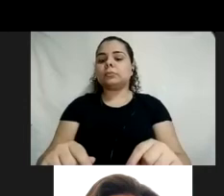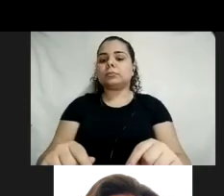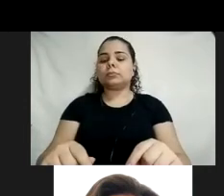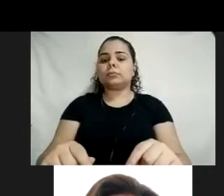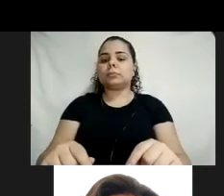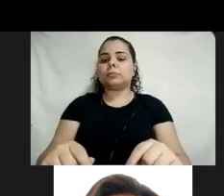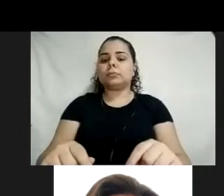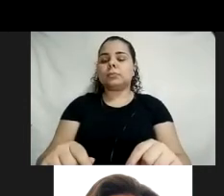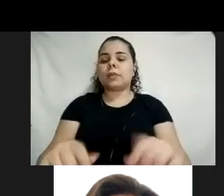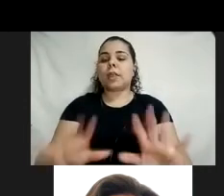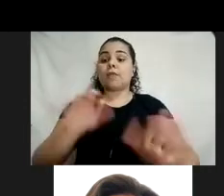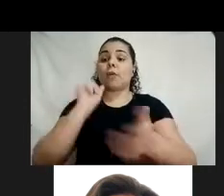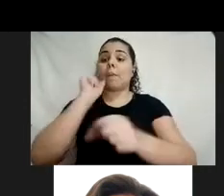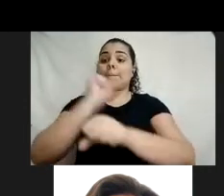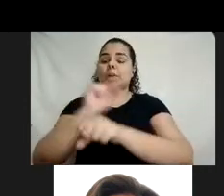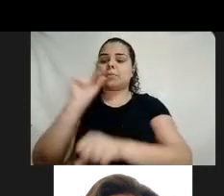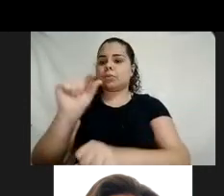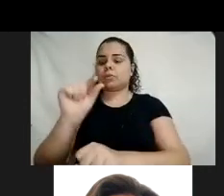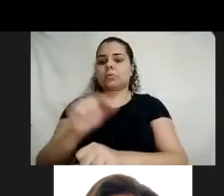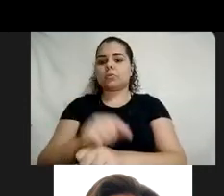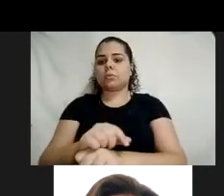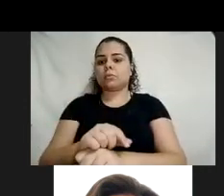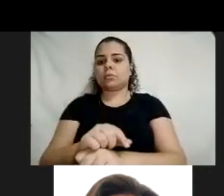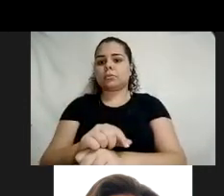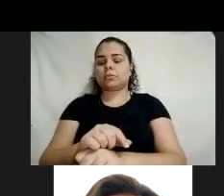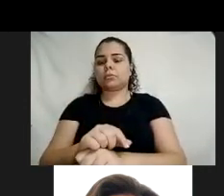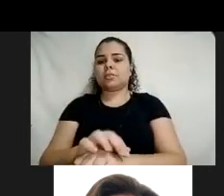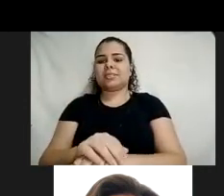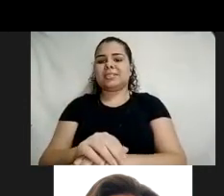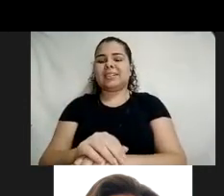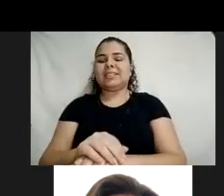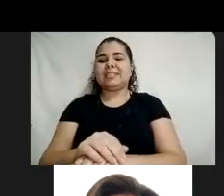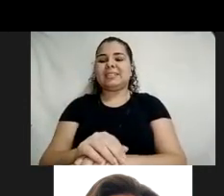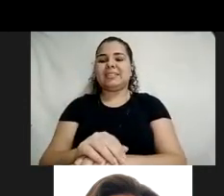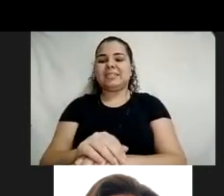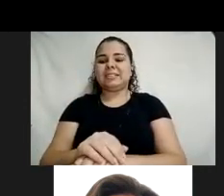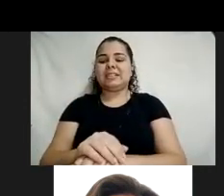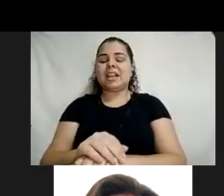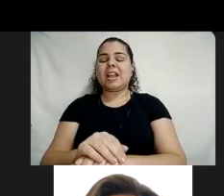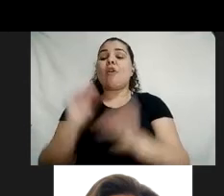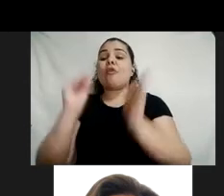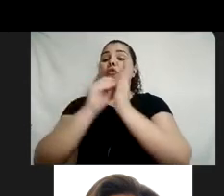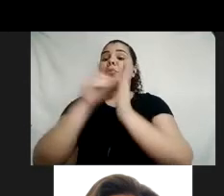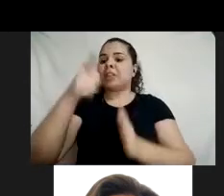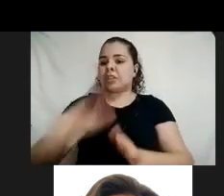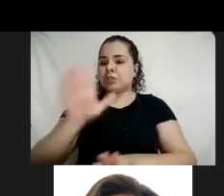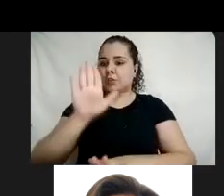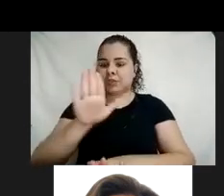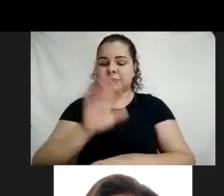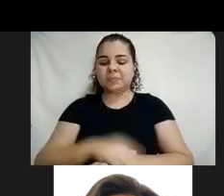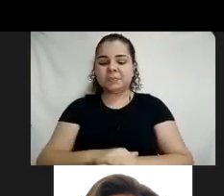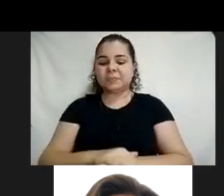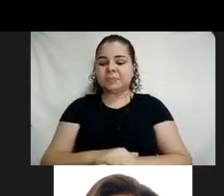Eu vou interromper um compartilhamento porque eu já estava tipo no sexto slide. Vou compartilhar novamente. Obrigada.